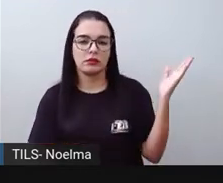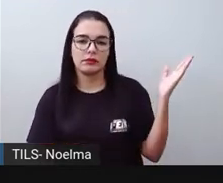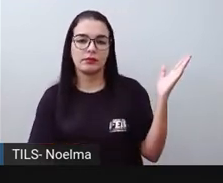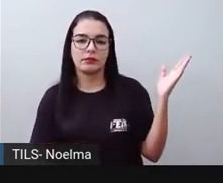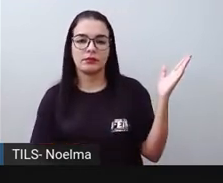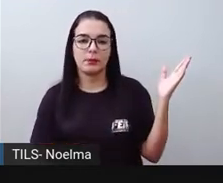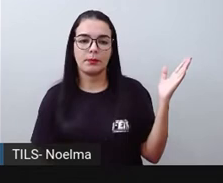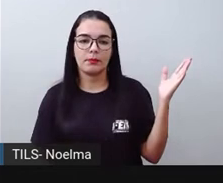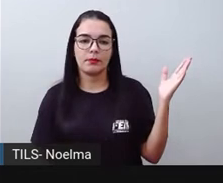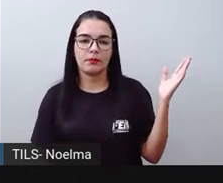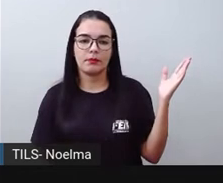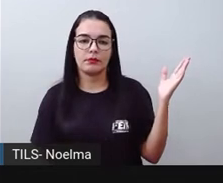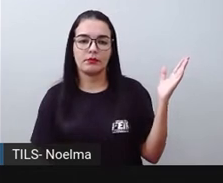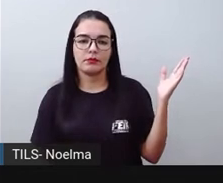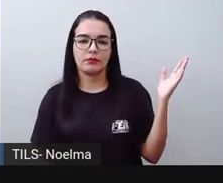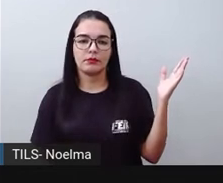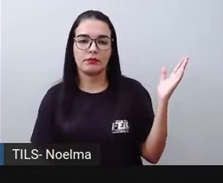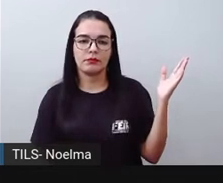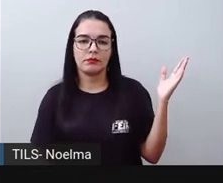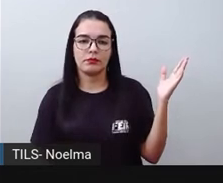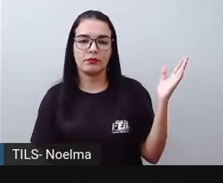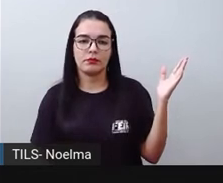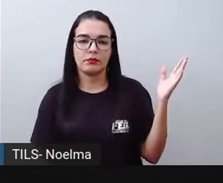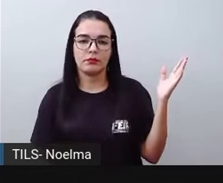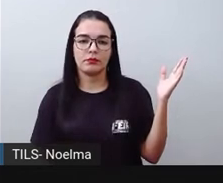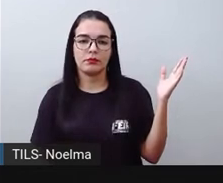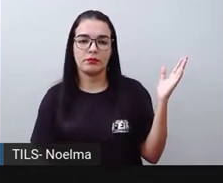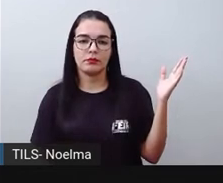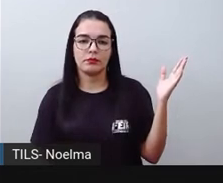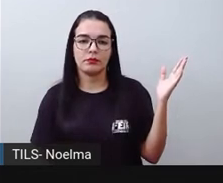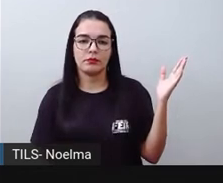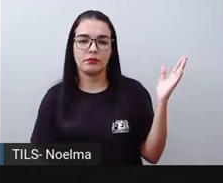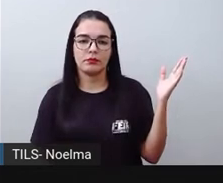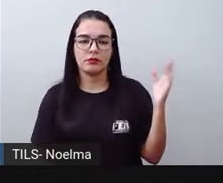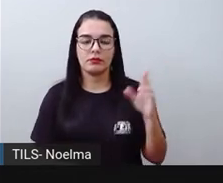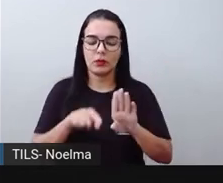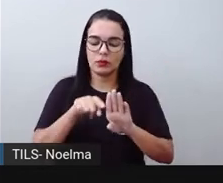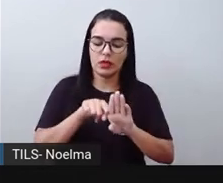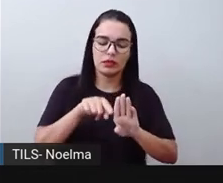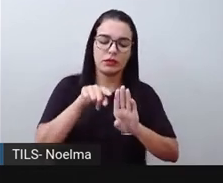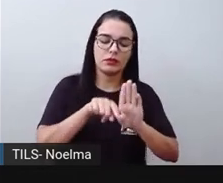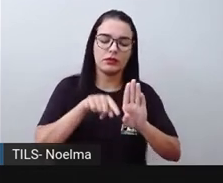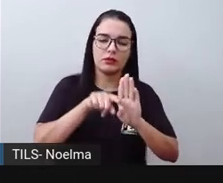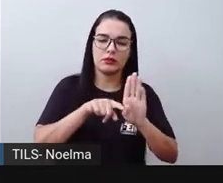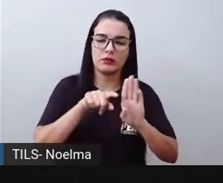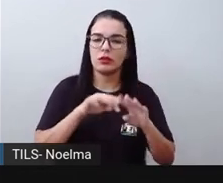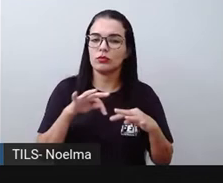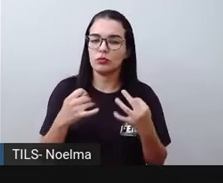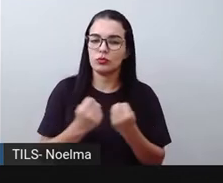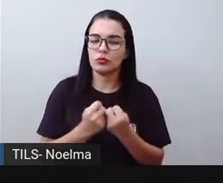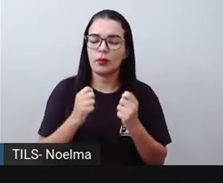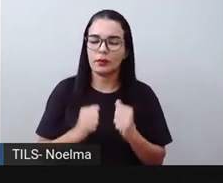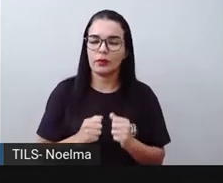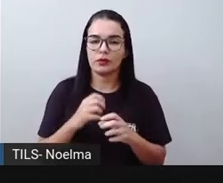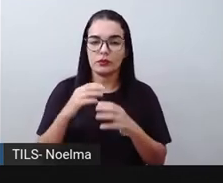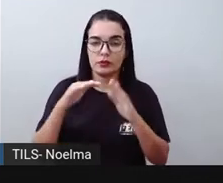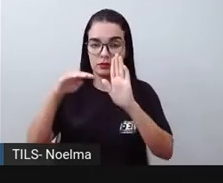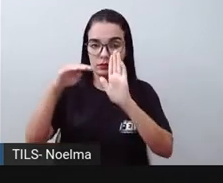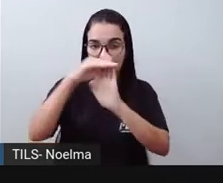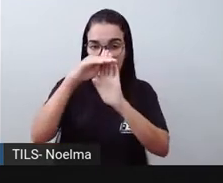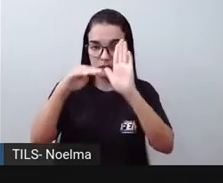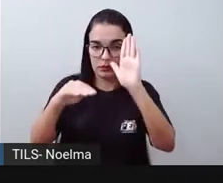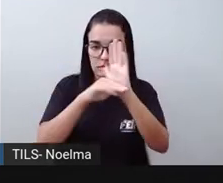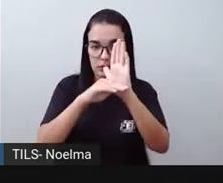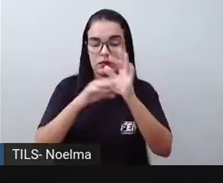gente pode fazer essa operação de somar, juntar as unidades, as dezenas, as centenas, as unidades de milhar e assim por